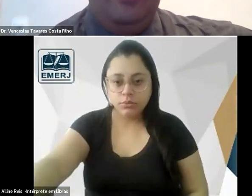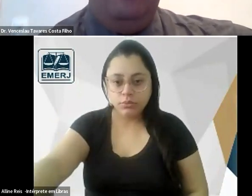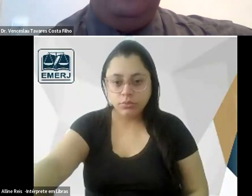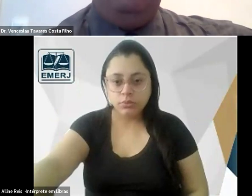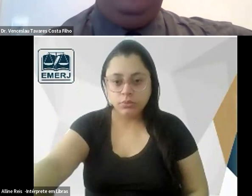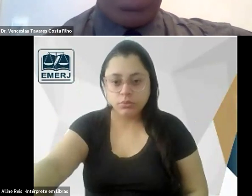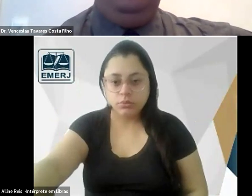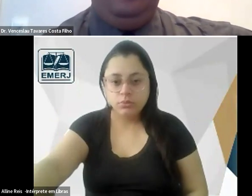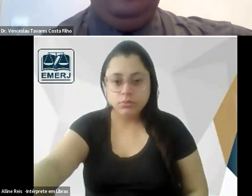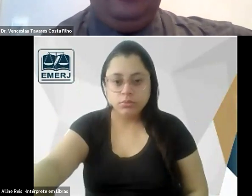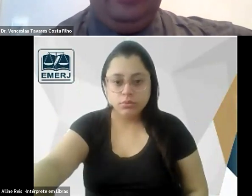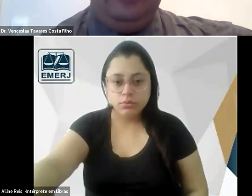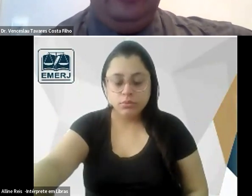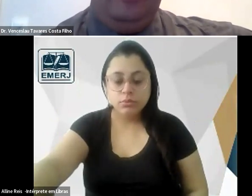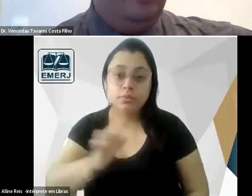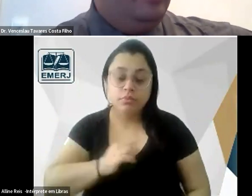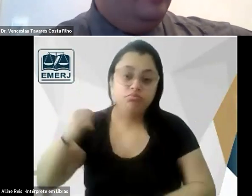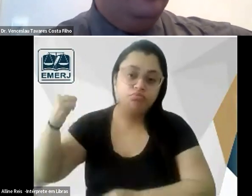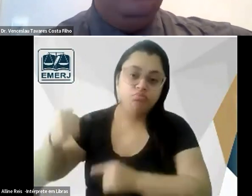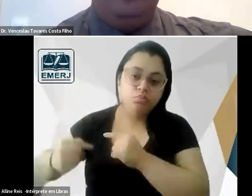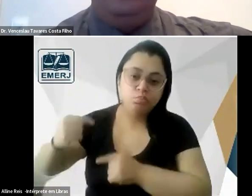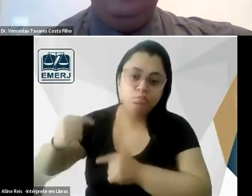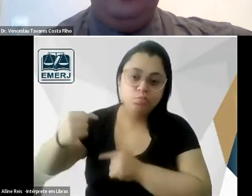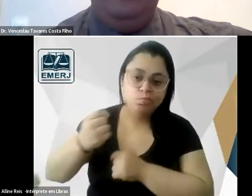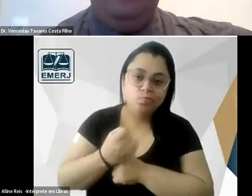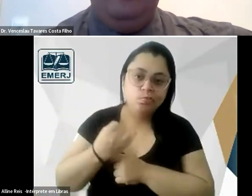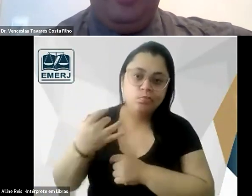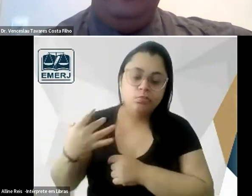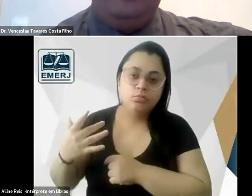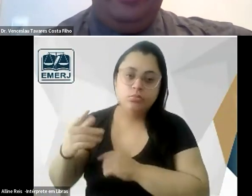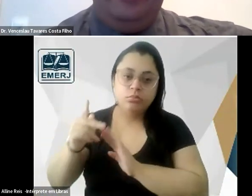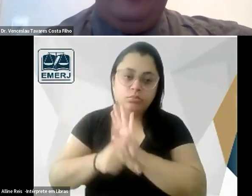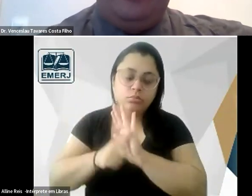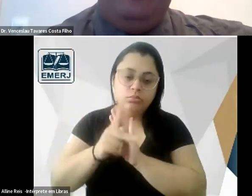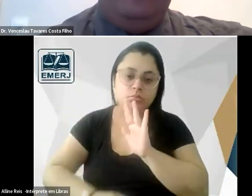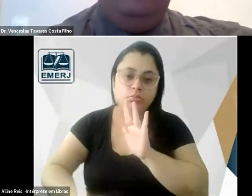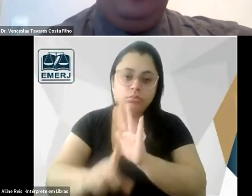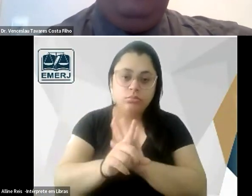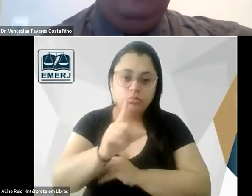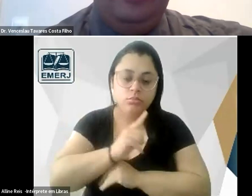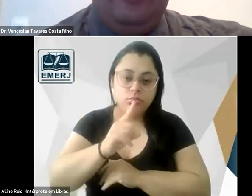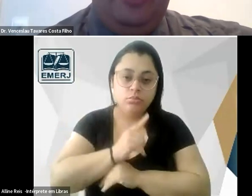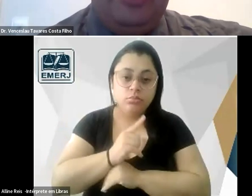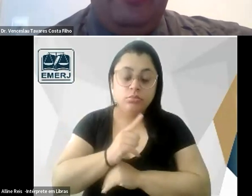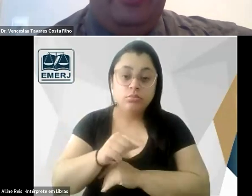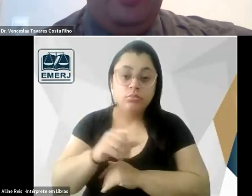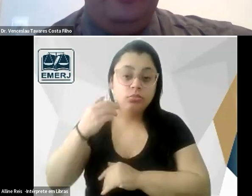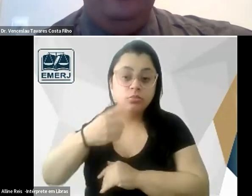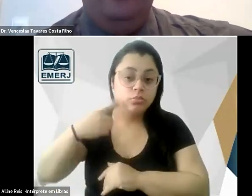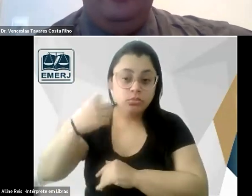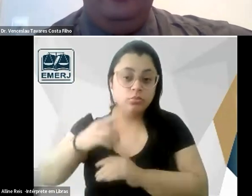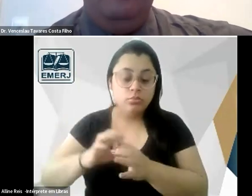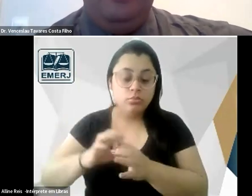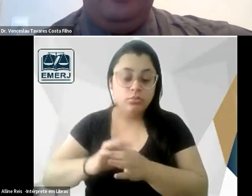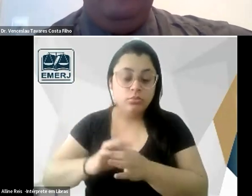amplo debate sobre esse projeto de lei do Barão de Nazaré que era um deputado liberal também era do